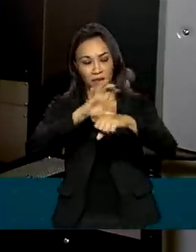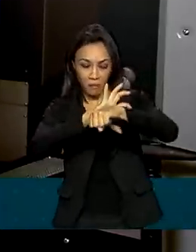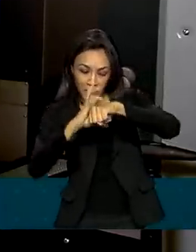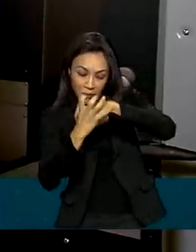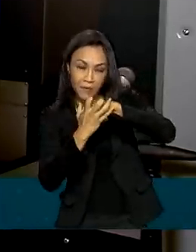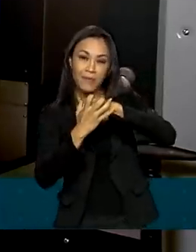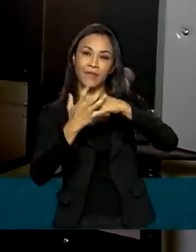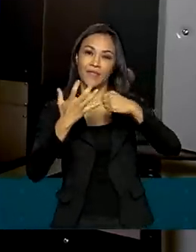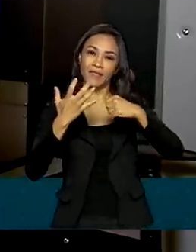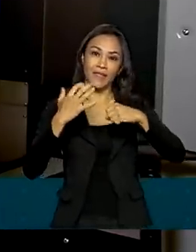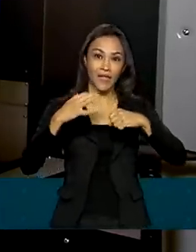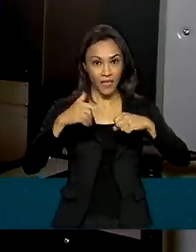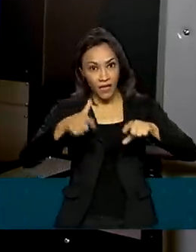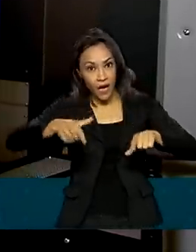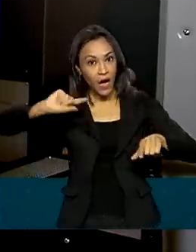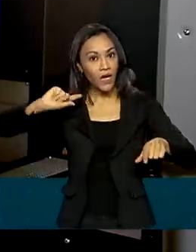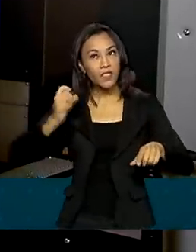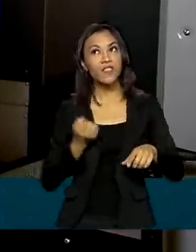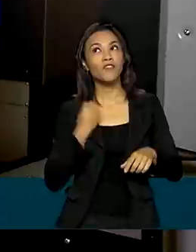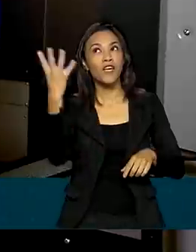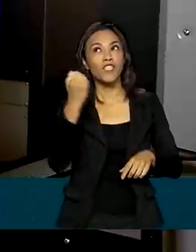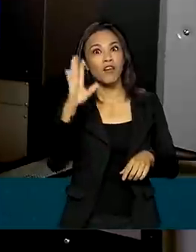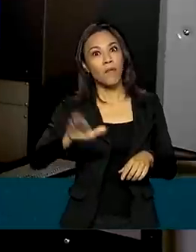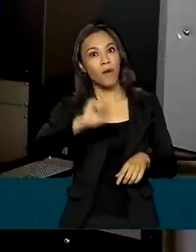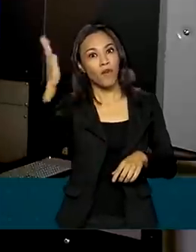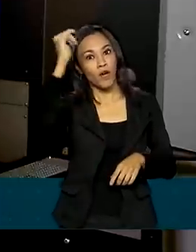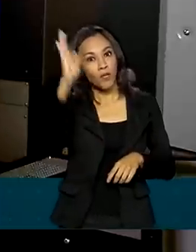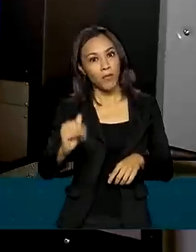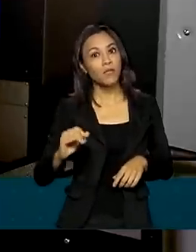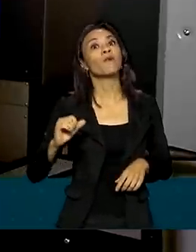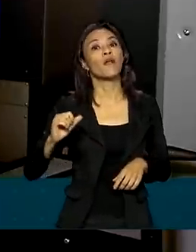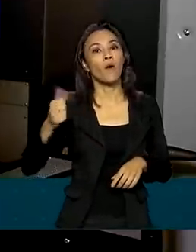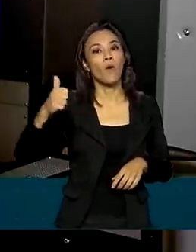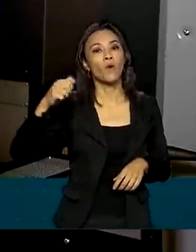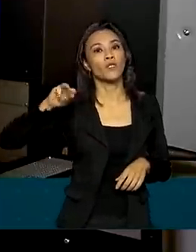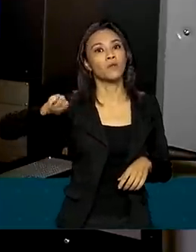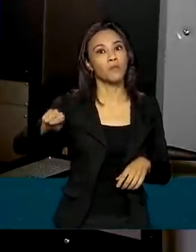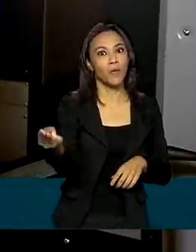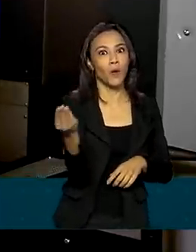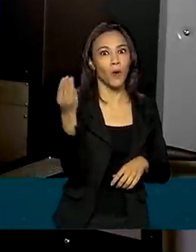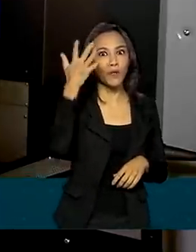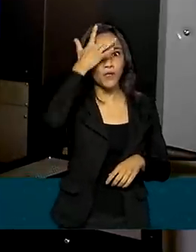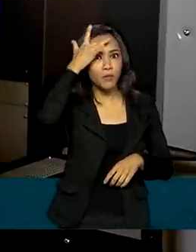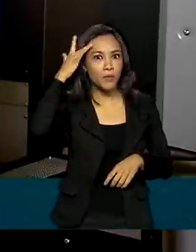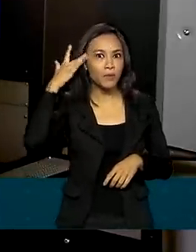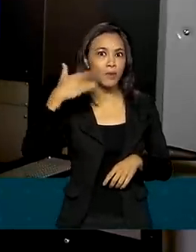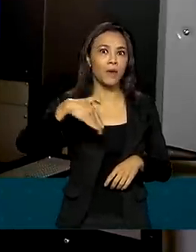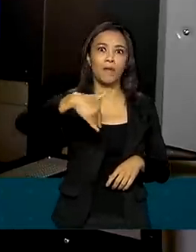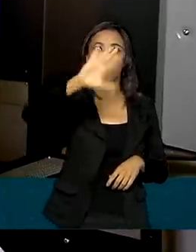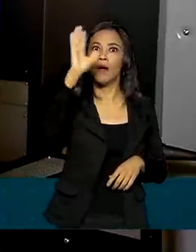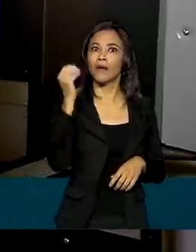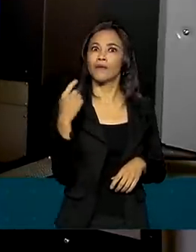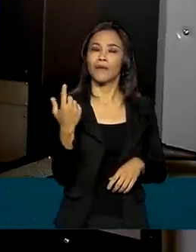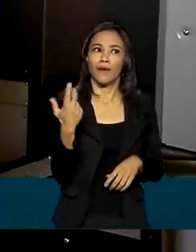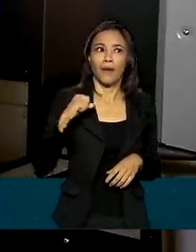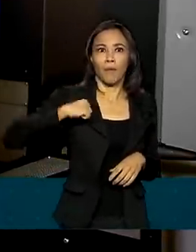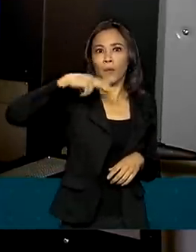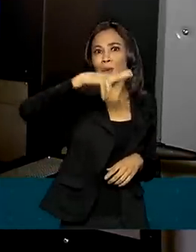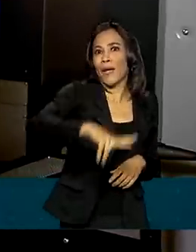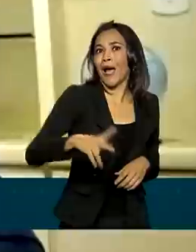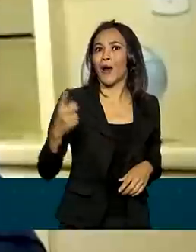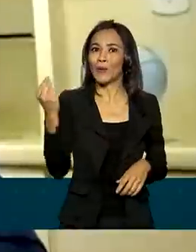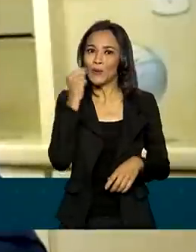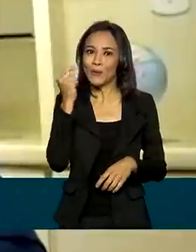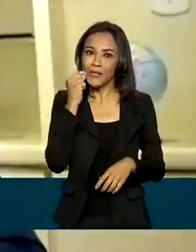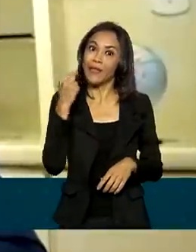brasileiro que viajava para o exterior, diga-se de passagem, 11 milhões de pessoas, mais do que um Portugal, mais do que uma Suíça, estão ficando aqui